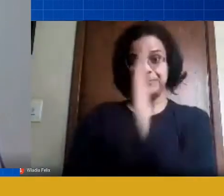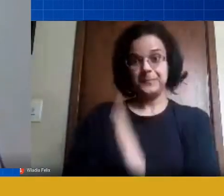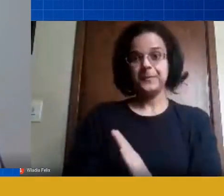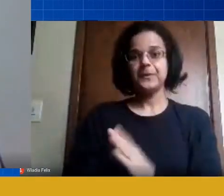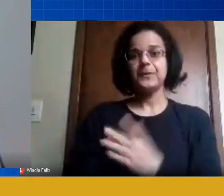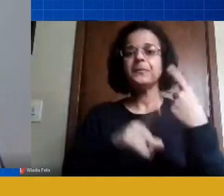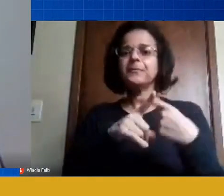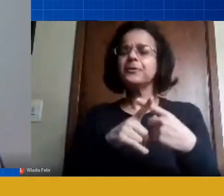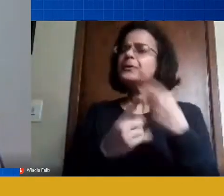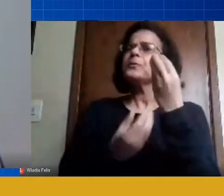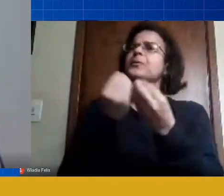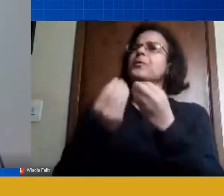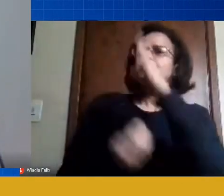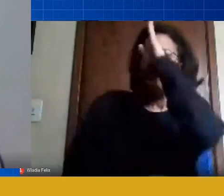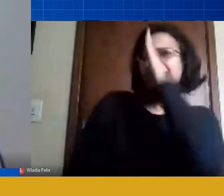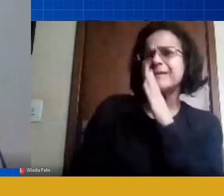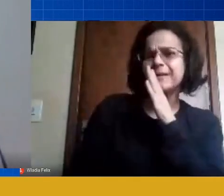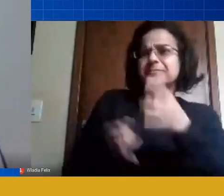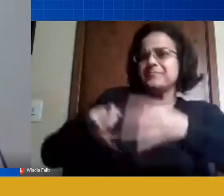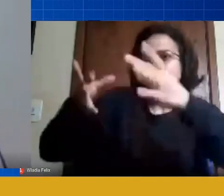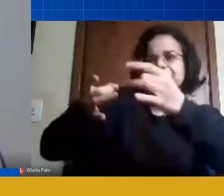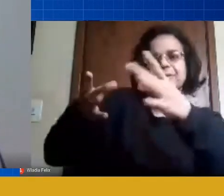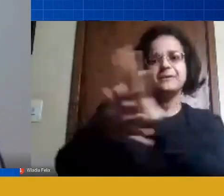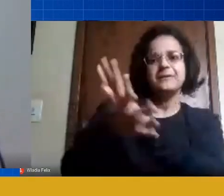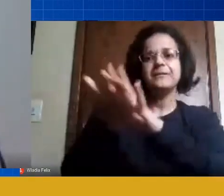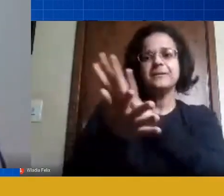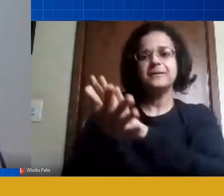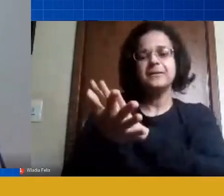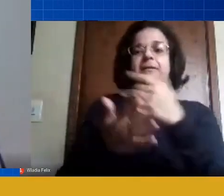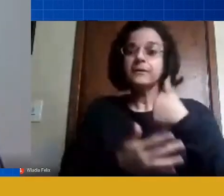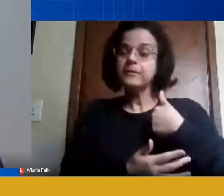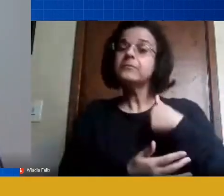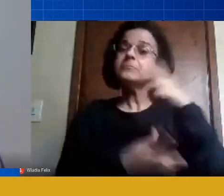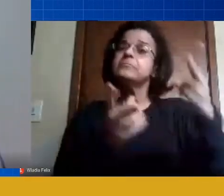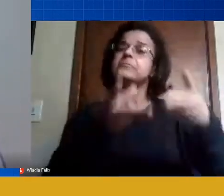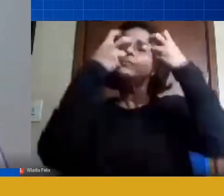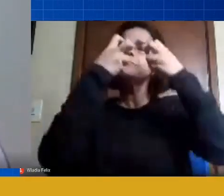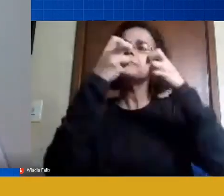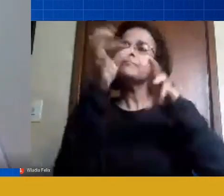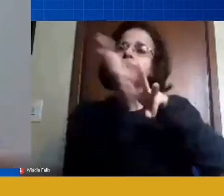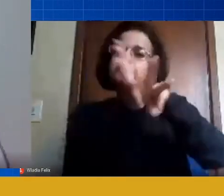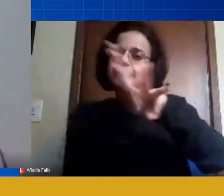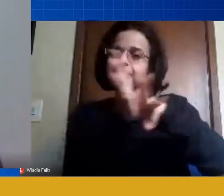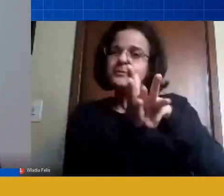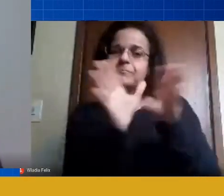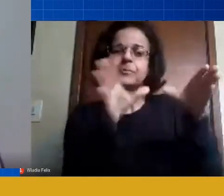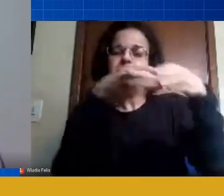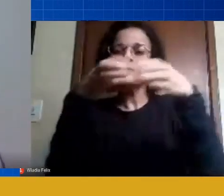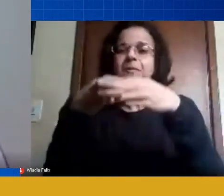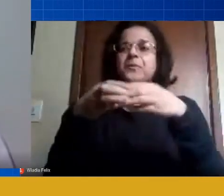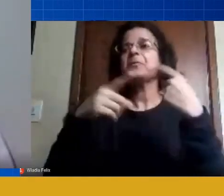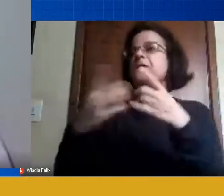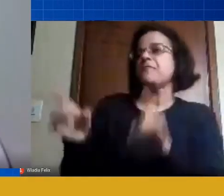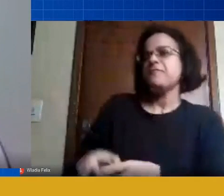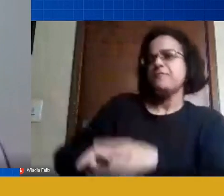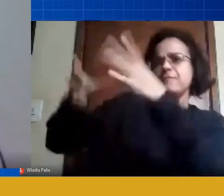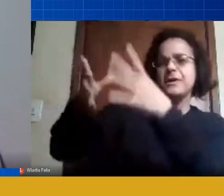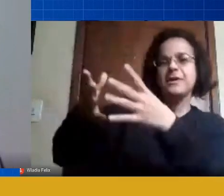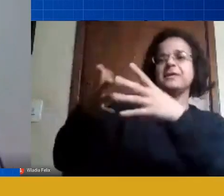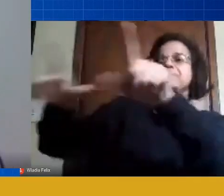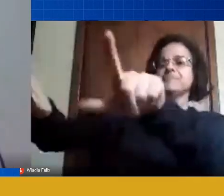diversos, grupos de WhatsApp aqui, e eu tenho observado muito, venda por X reais para ter o